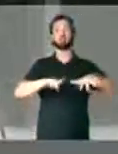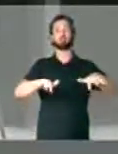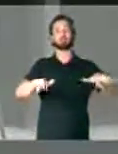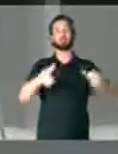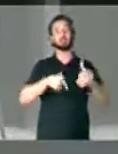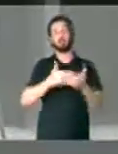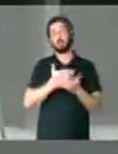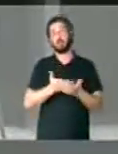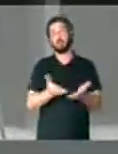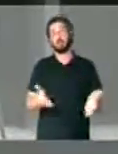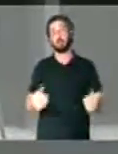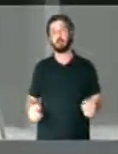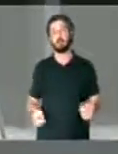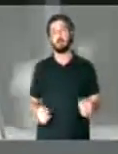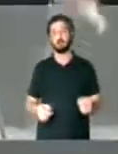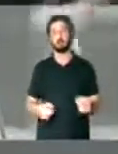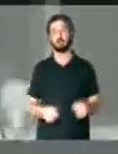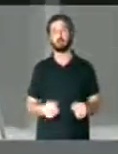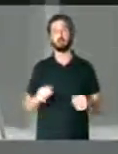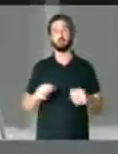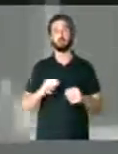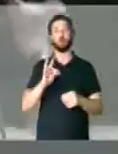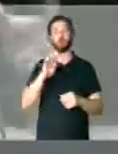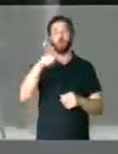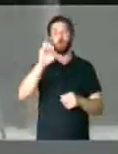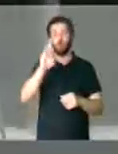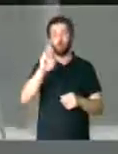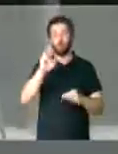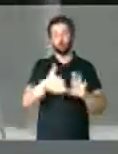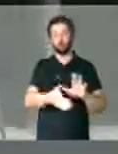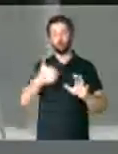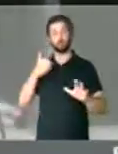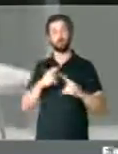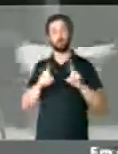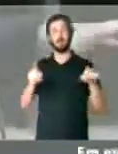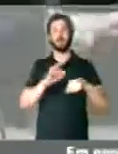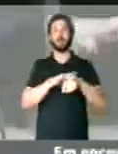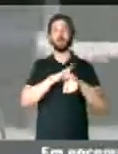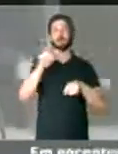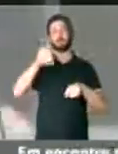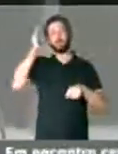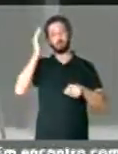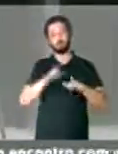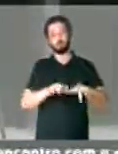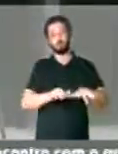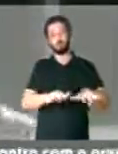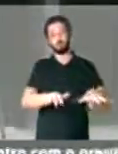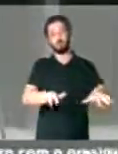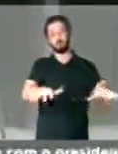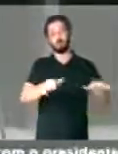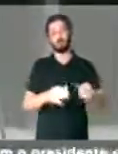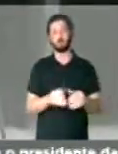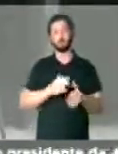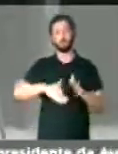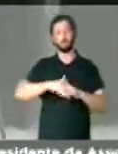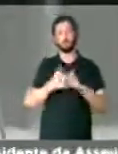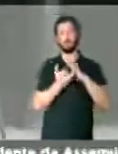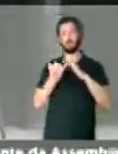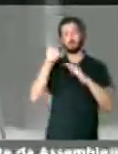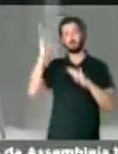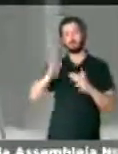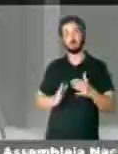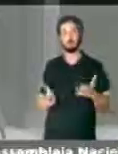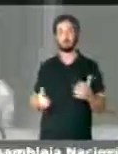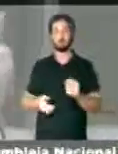tem que tratar, então, a metástase. Nós tiramos o tumor, mas a metástase está espalhada em todo o sistema institucional do nosso